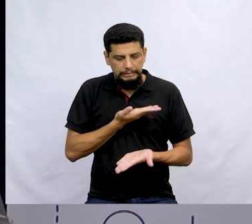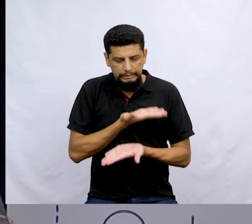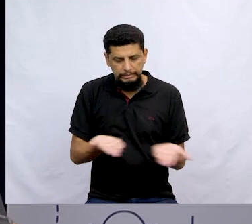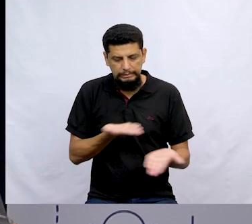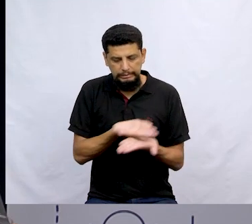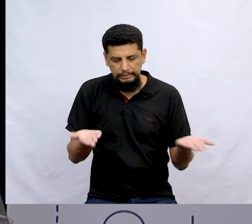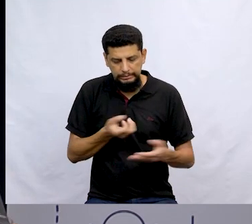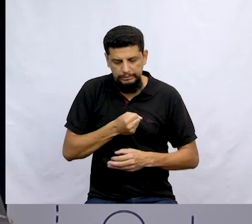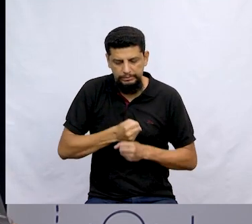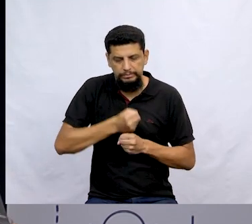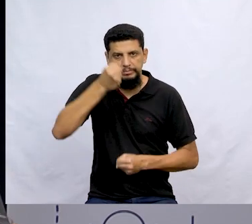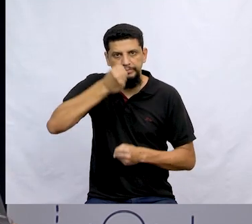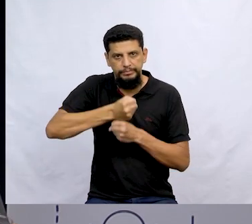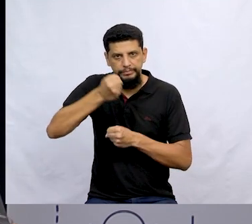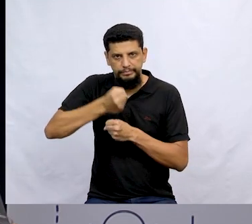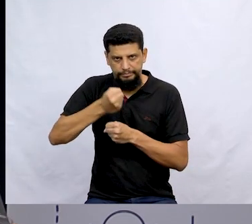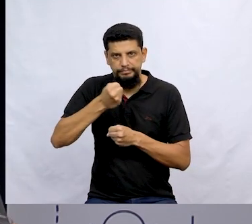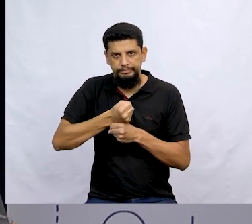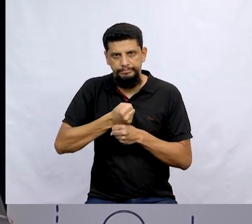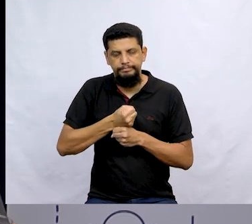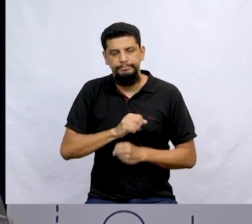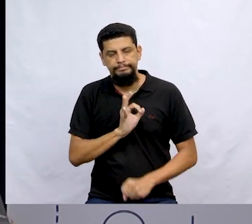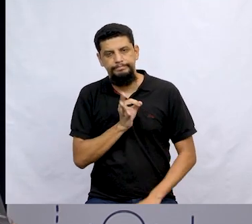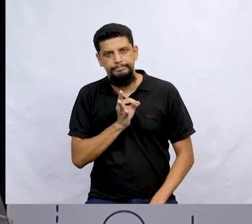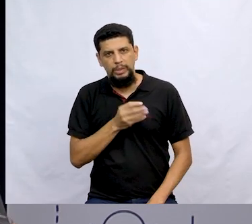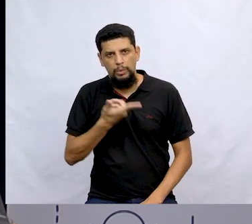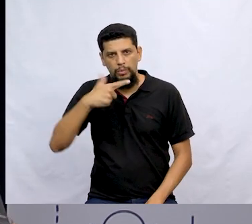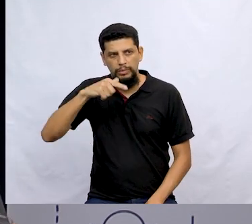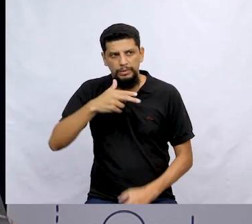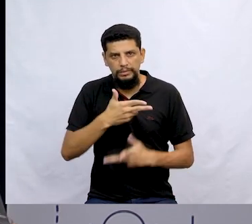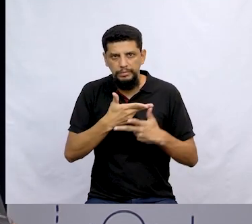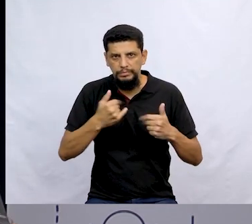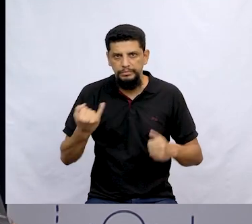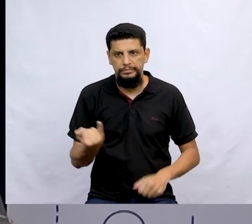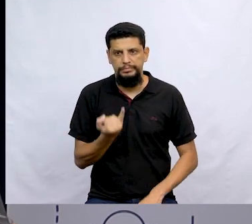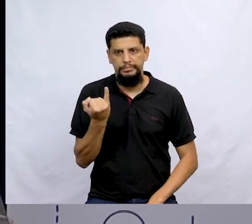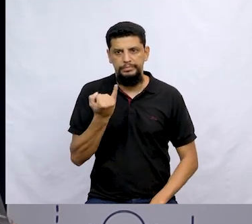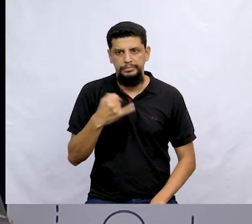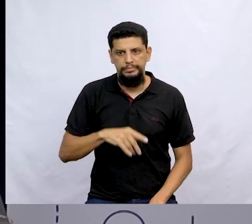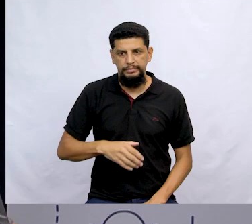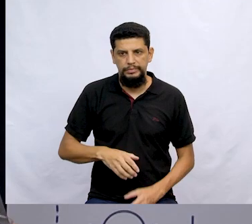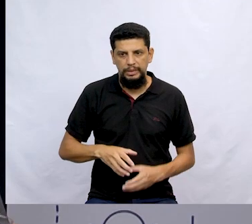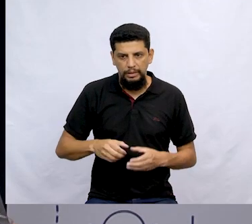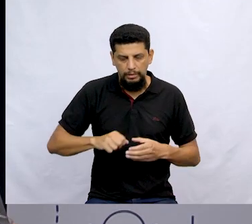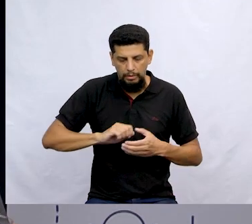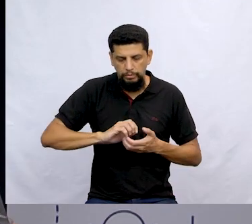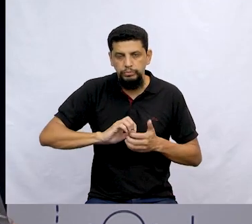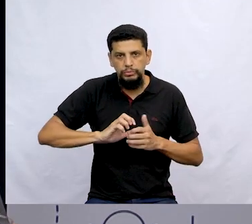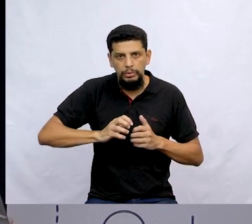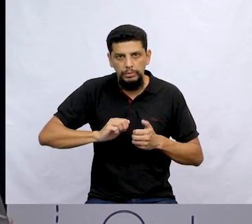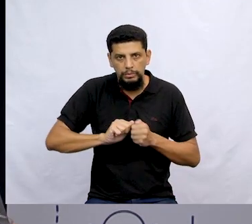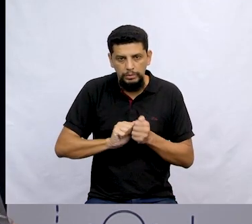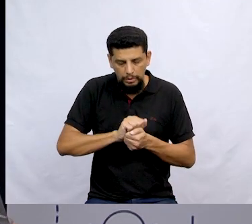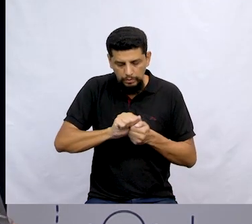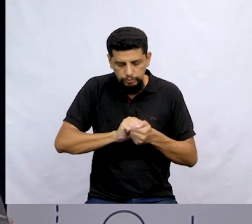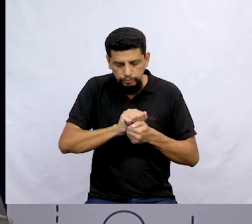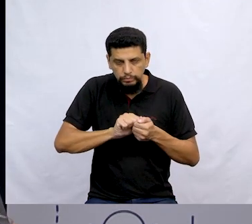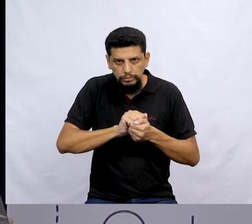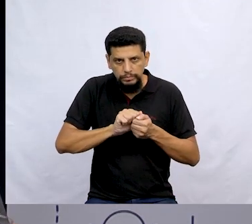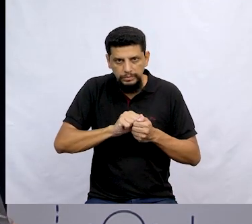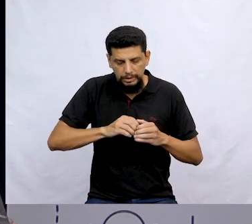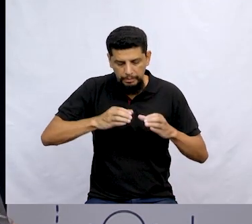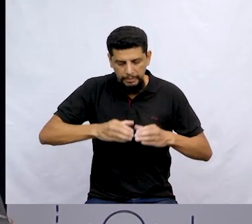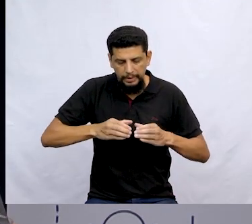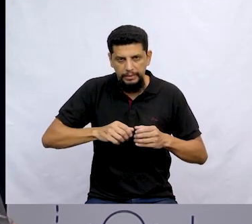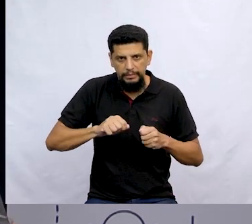guarda-chuvas até as sombrinhas da sua esposa. Ah, outra coisa que tinha também. A lavadora elétrica de panelas.